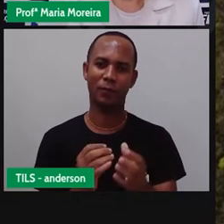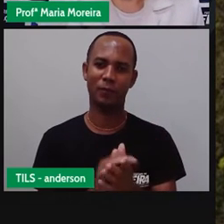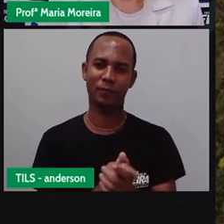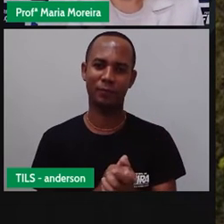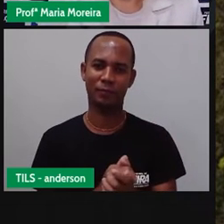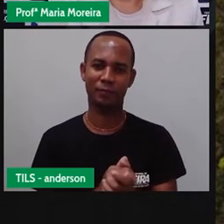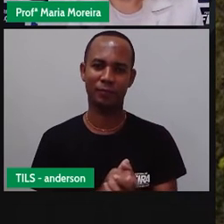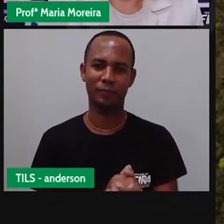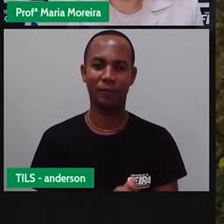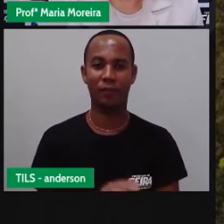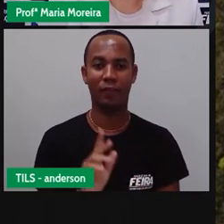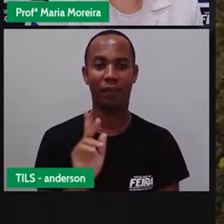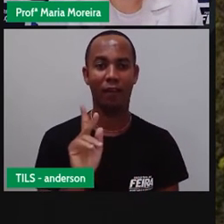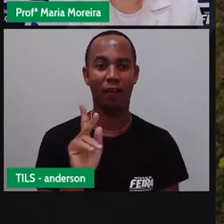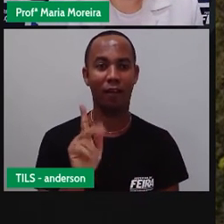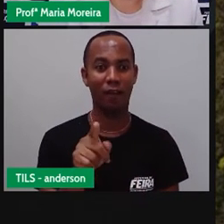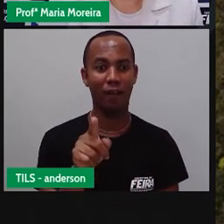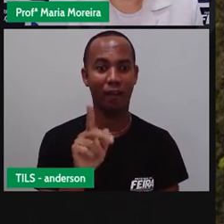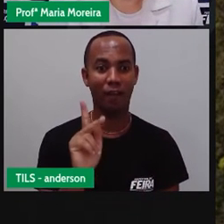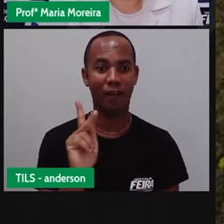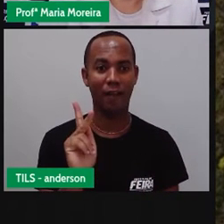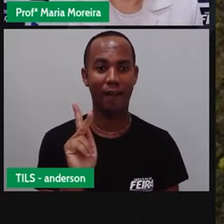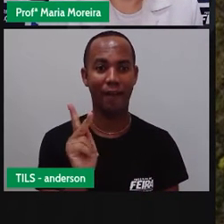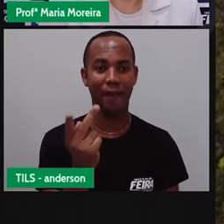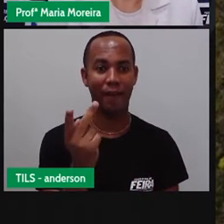E aí, olha só!